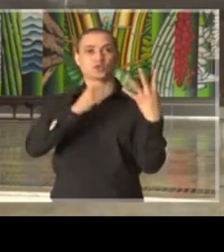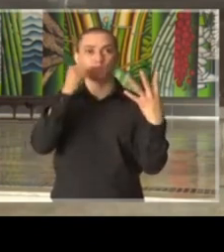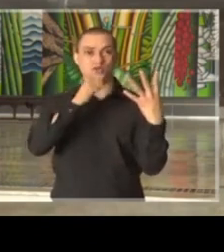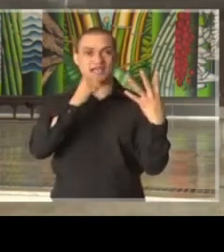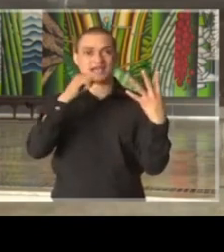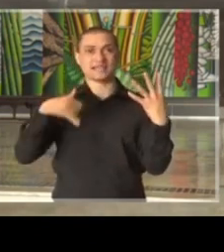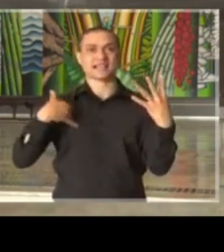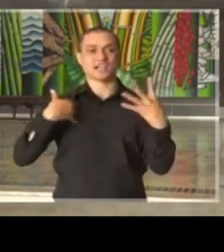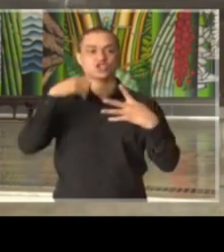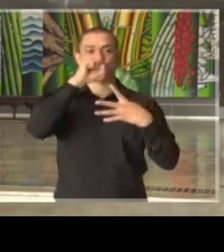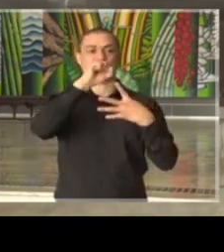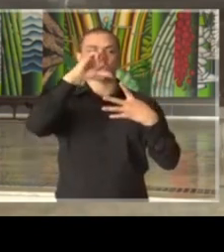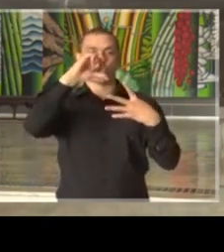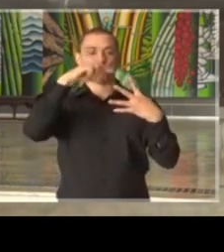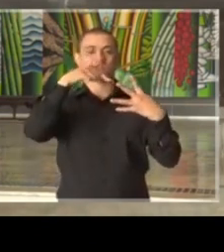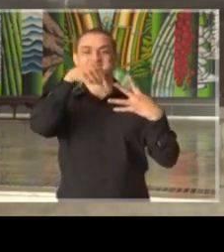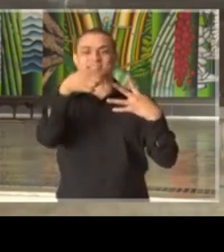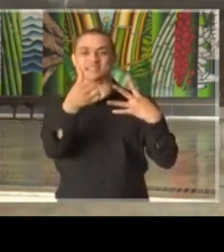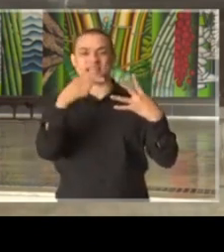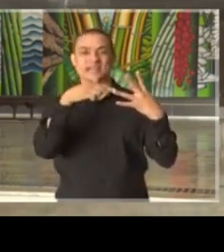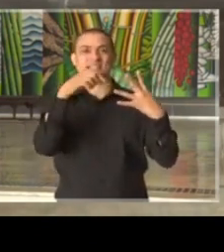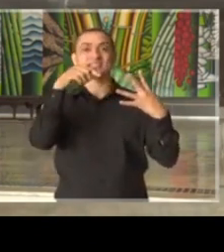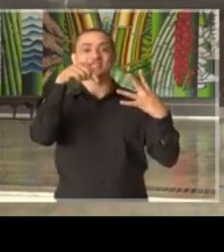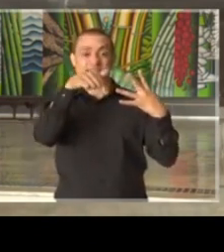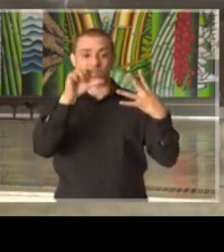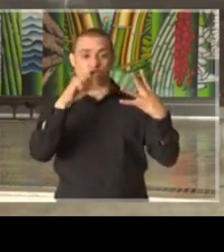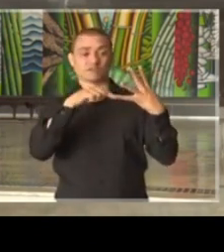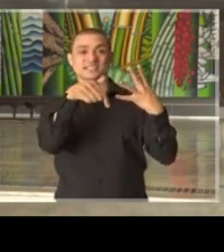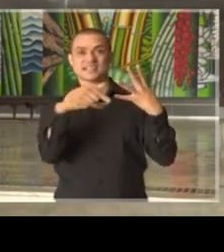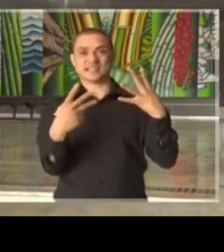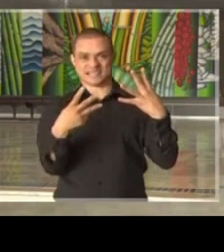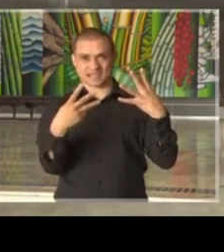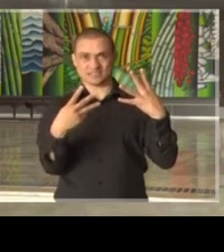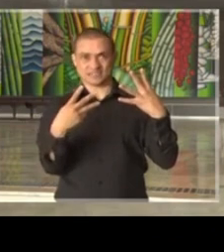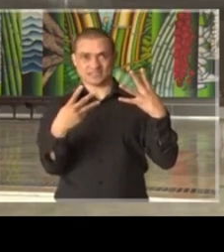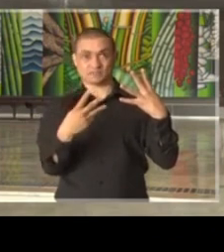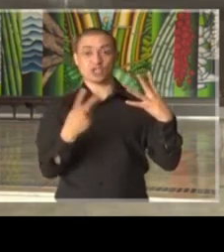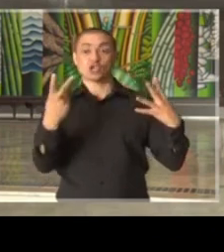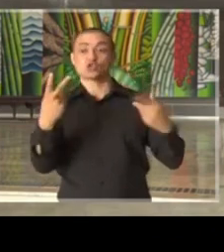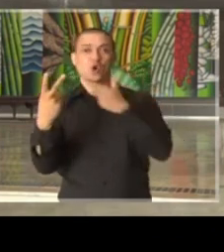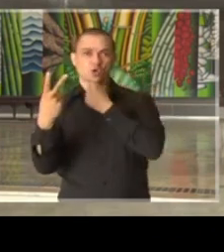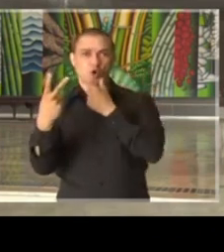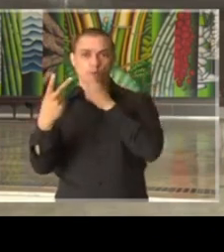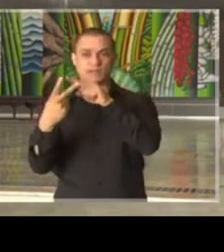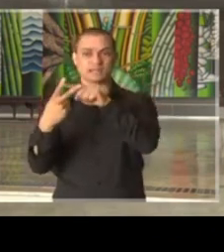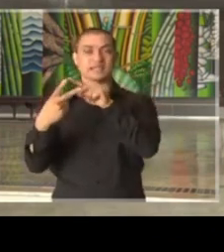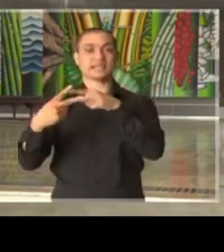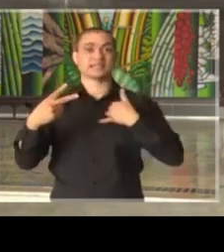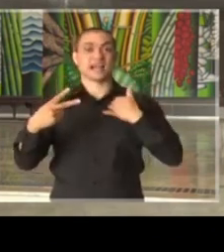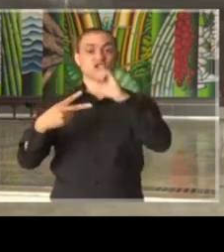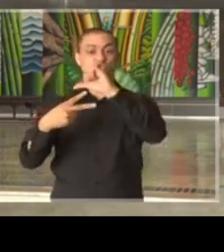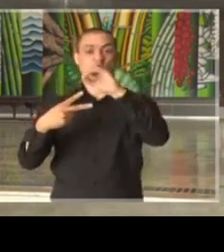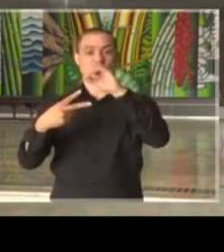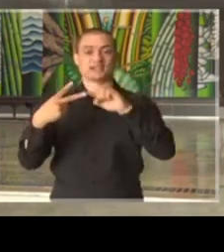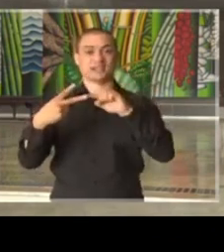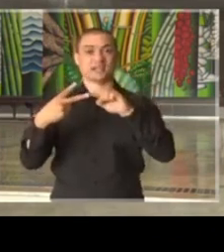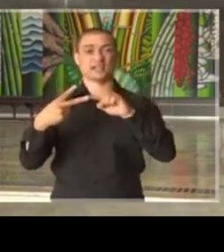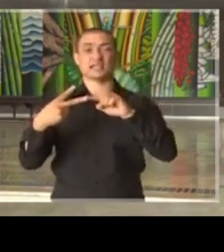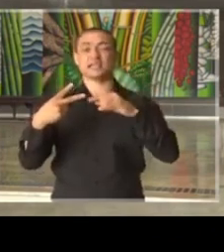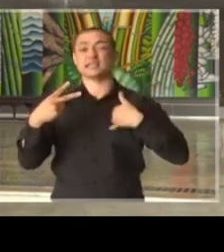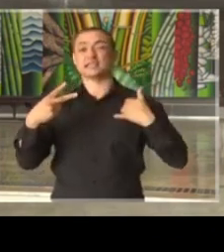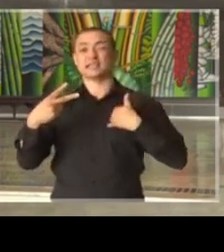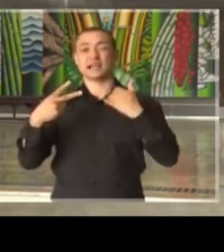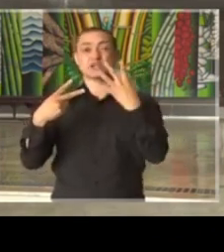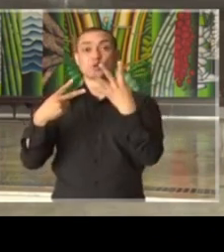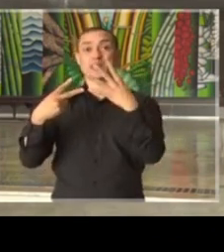anos, 76, 89 e 73. E dois homens, um de 90 anos e o outro